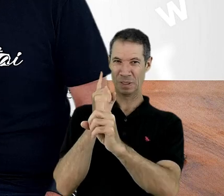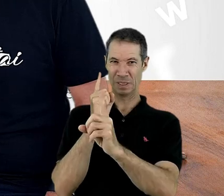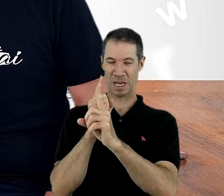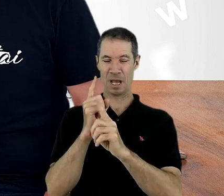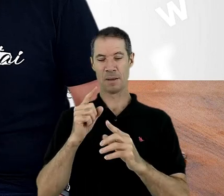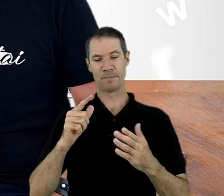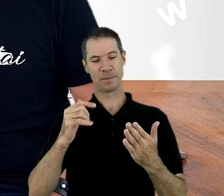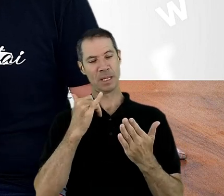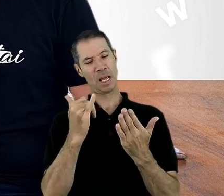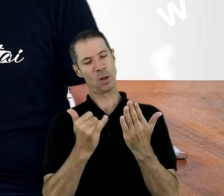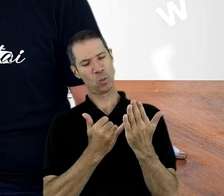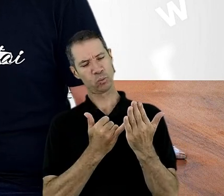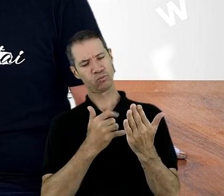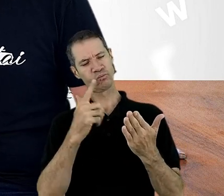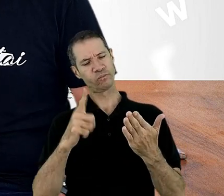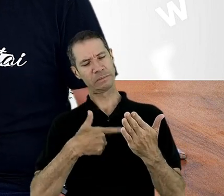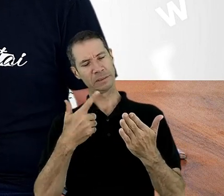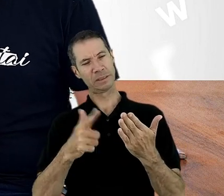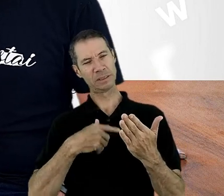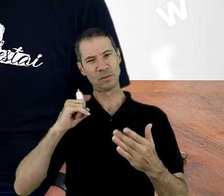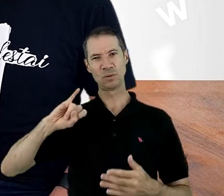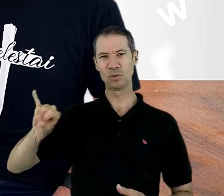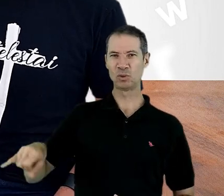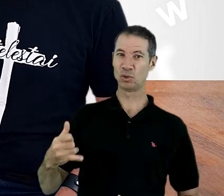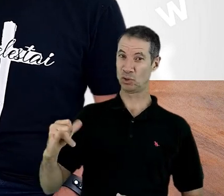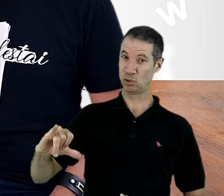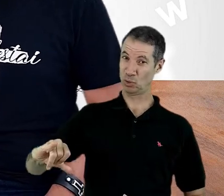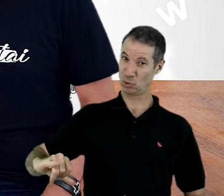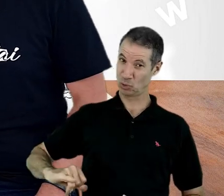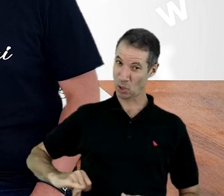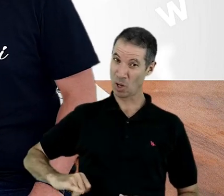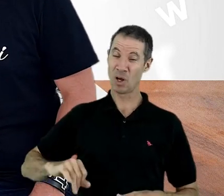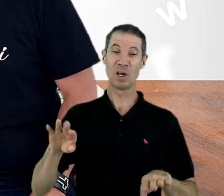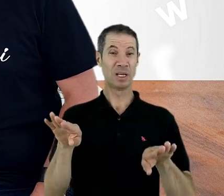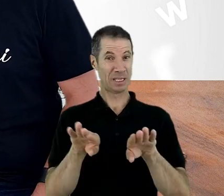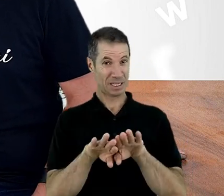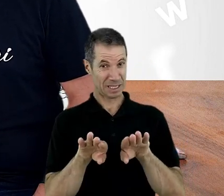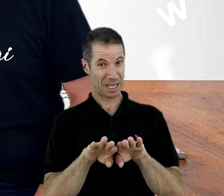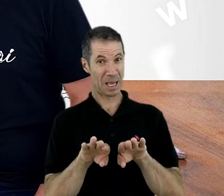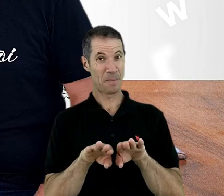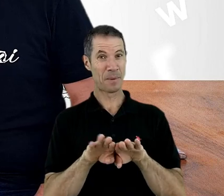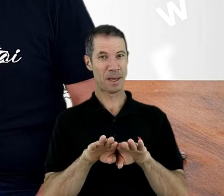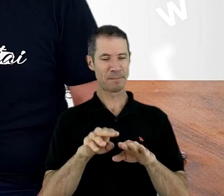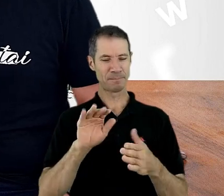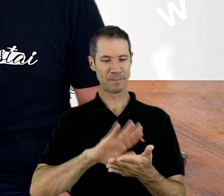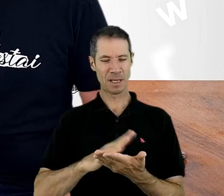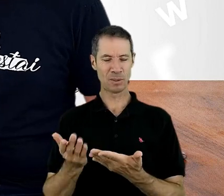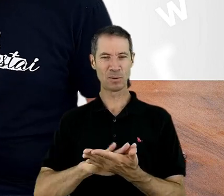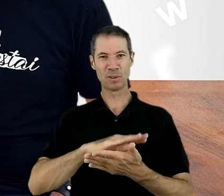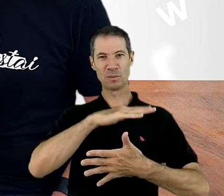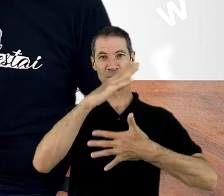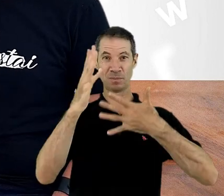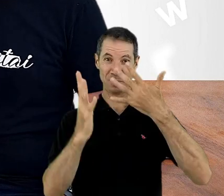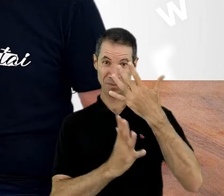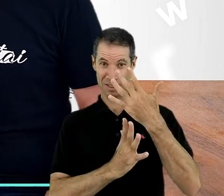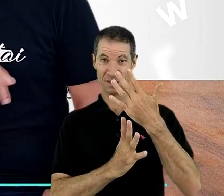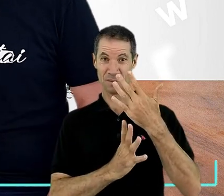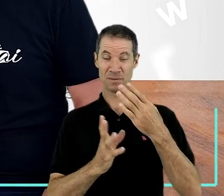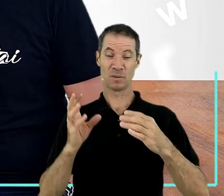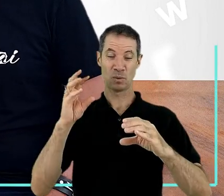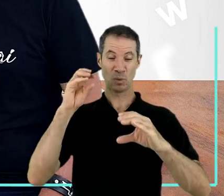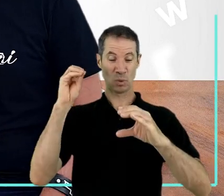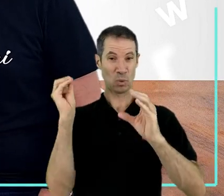de Jó, com as imagens, e também interpretação em Libras, na nossa playlist que nós vamos colocar